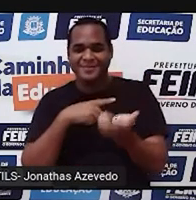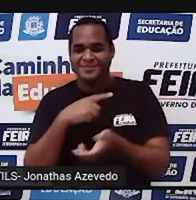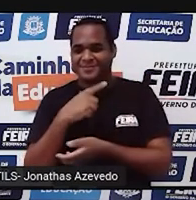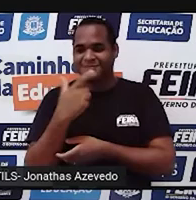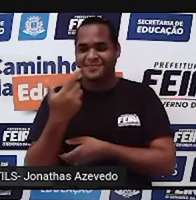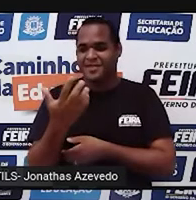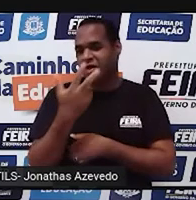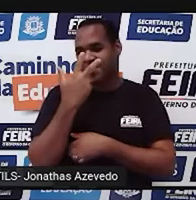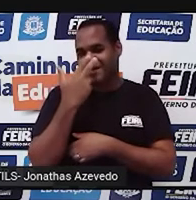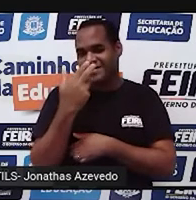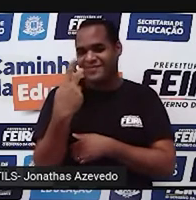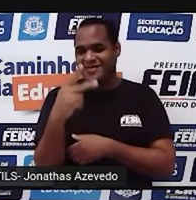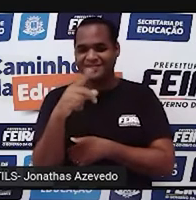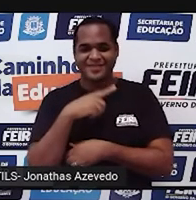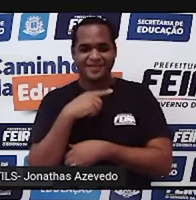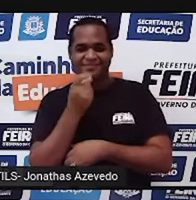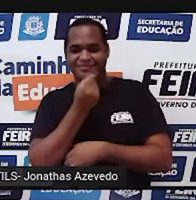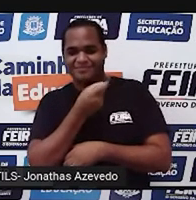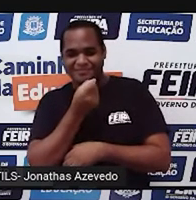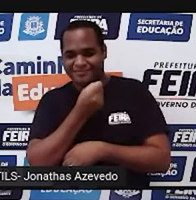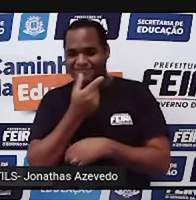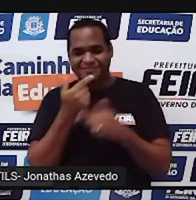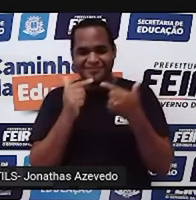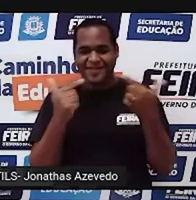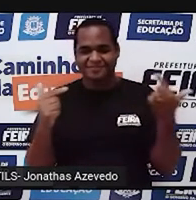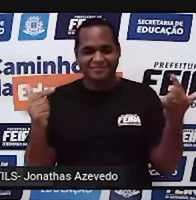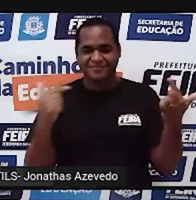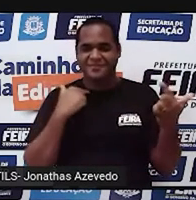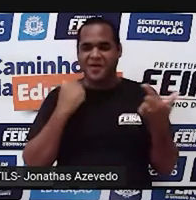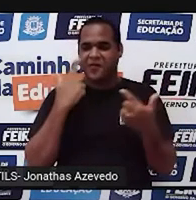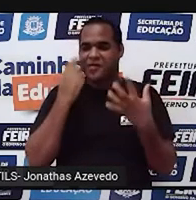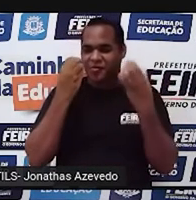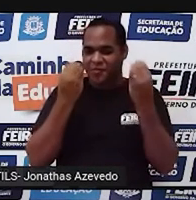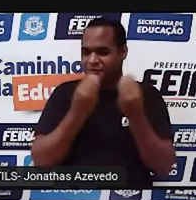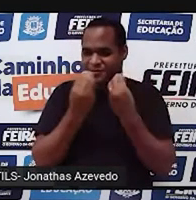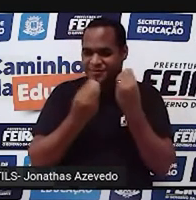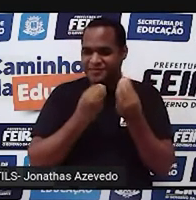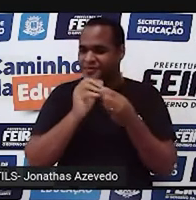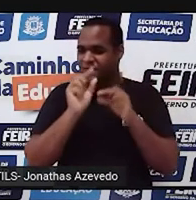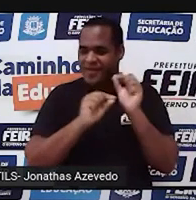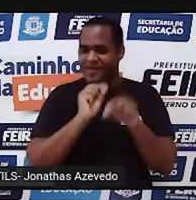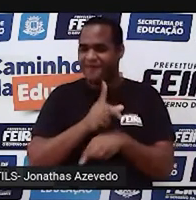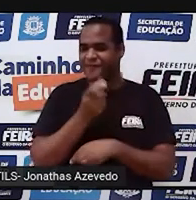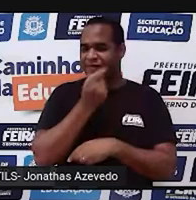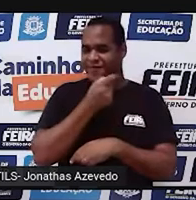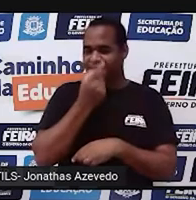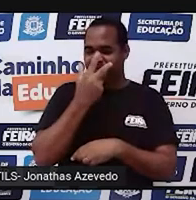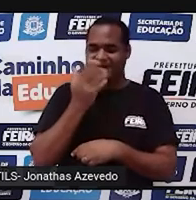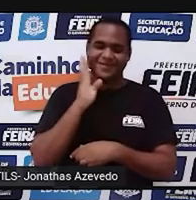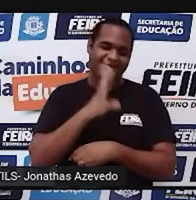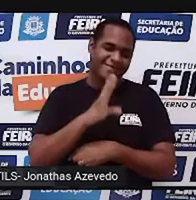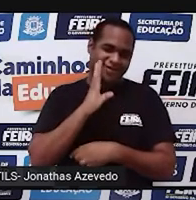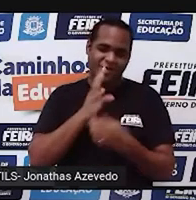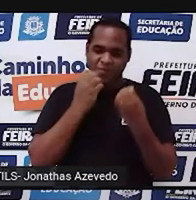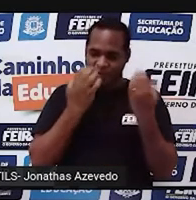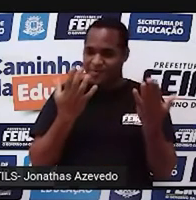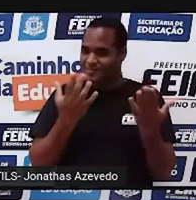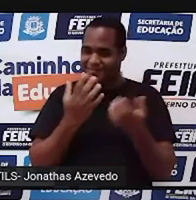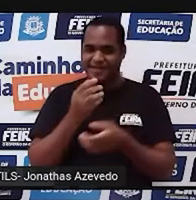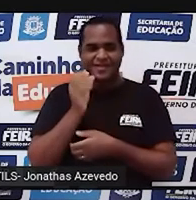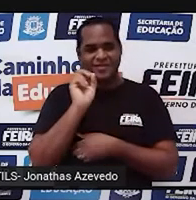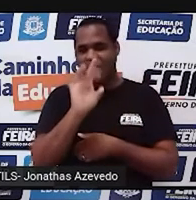caso você não ache graça, né, para isso que vai acontecer agora. Mas eu acredito que sim e vai ser bacana, é só para a gente